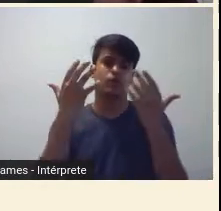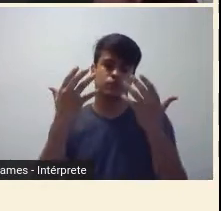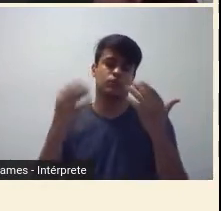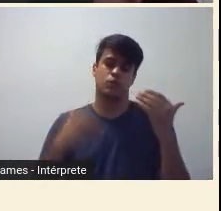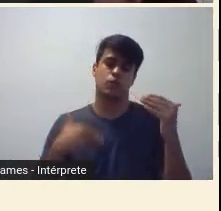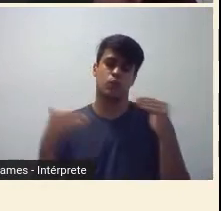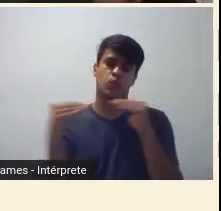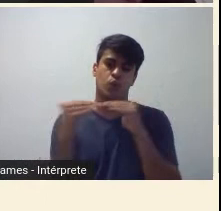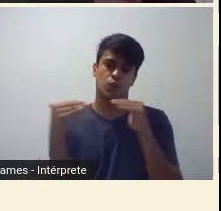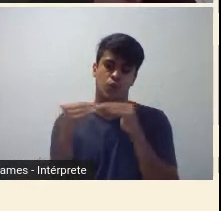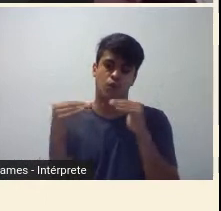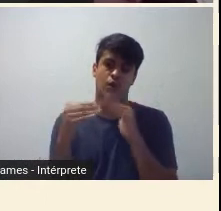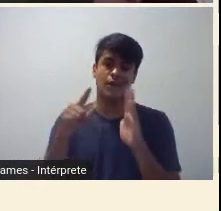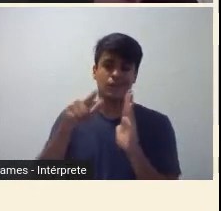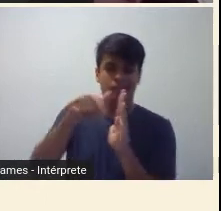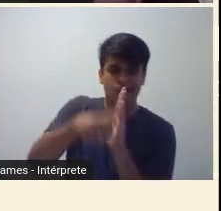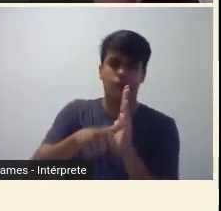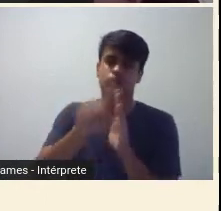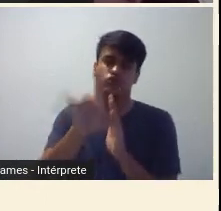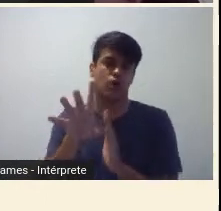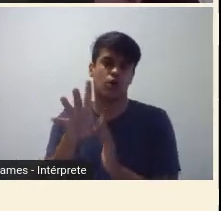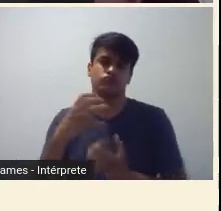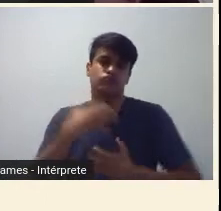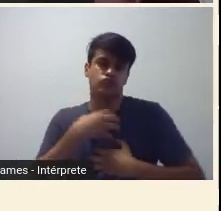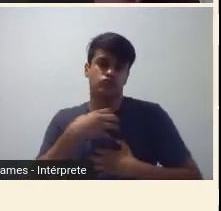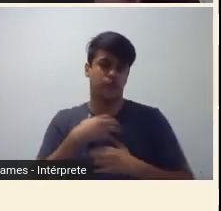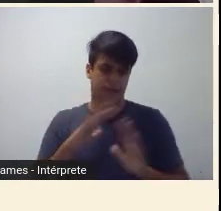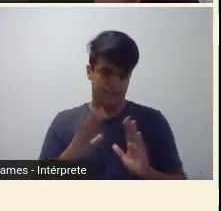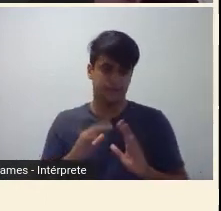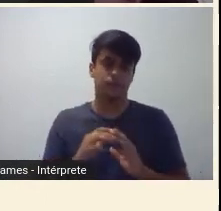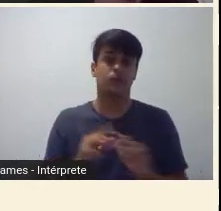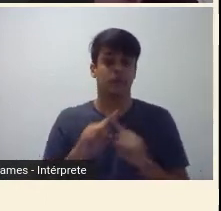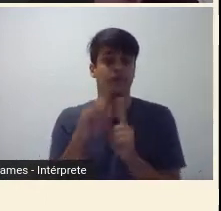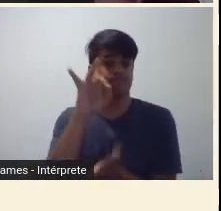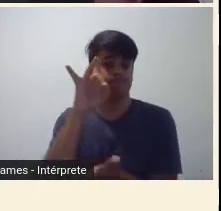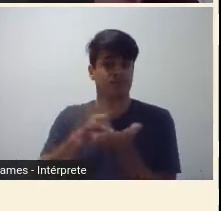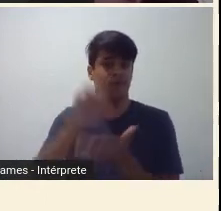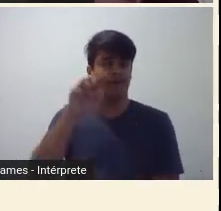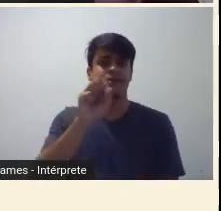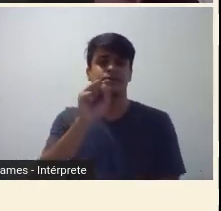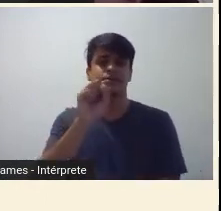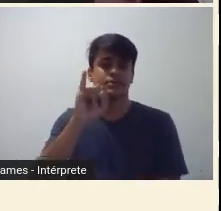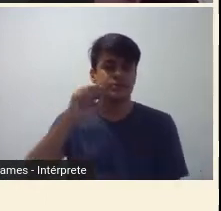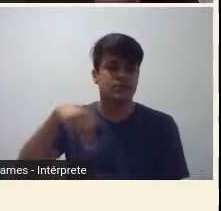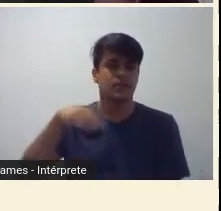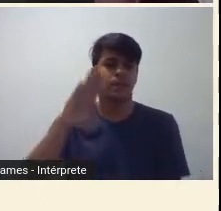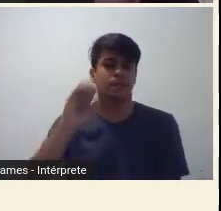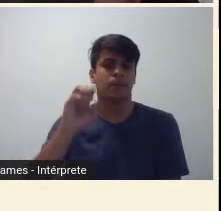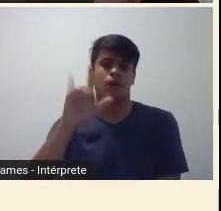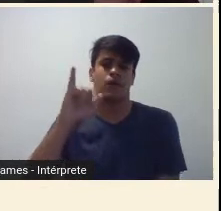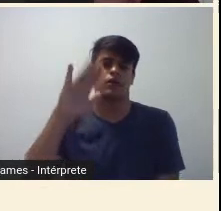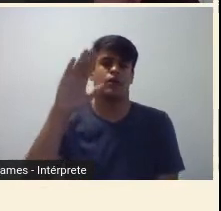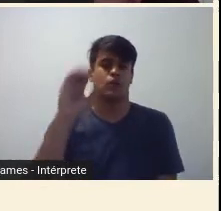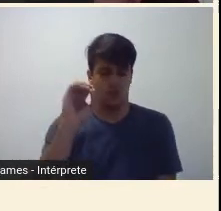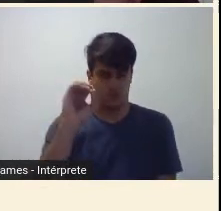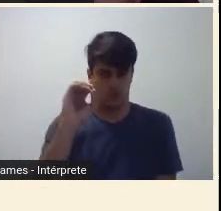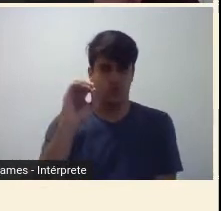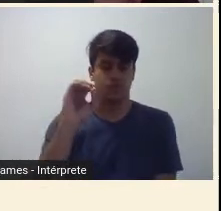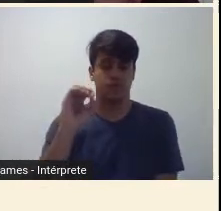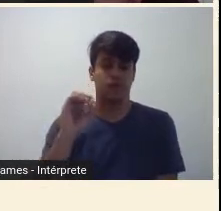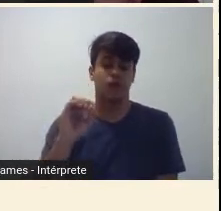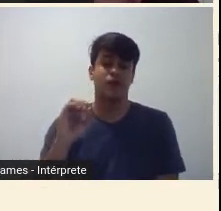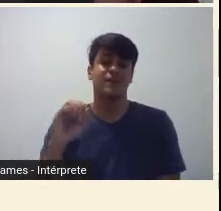a posteriori como simbólico, mas, de qualquer forma, ele é simbólico no nosso imaginário até hoje, que conta com essa